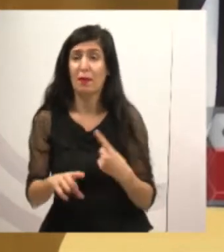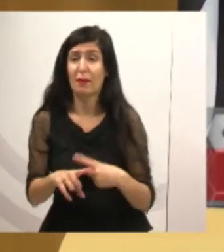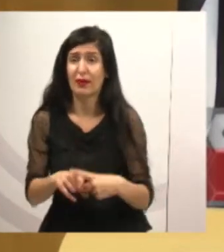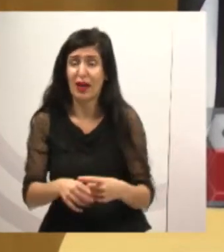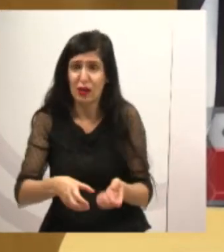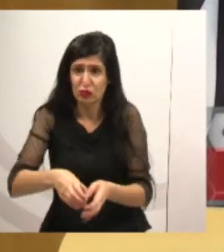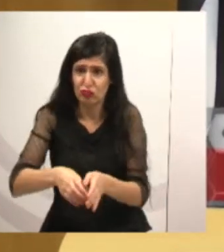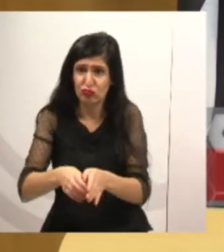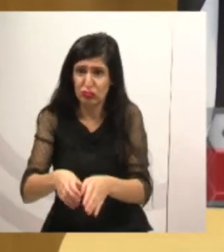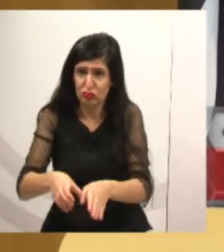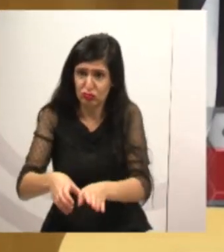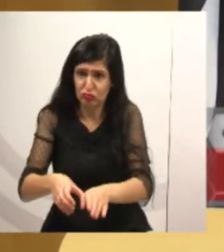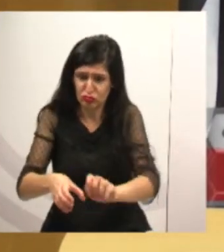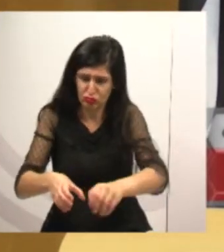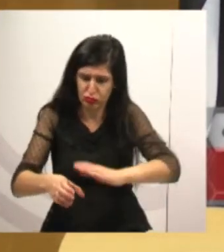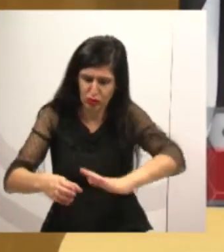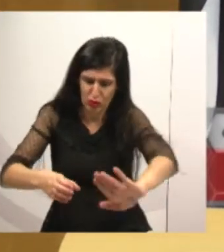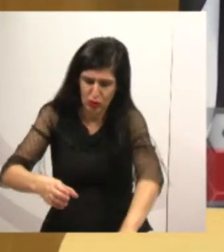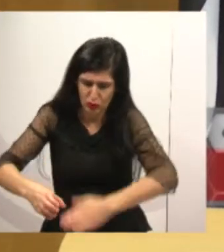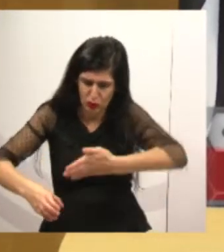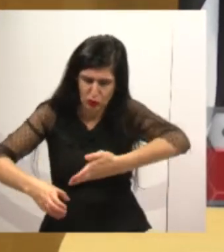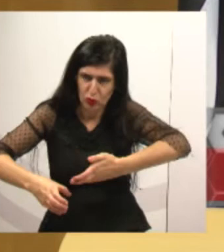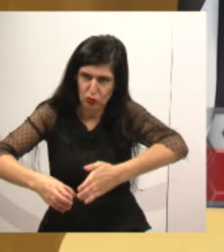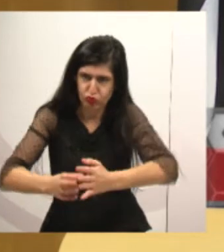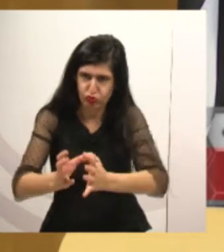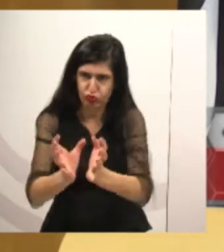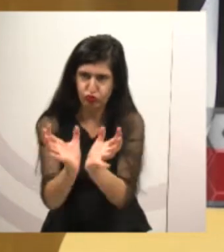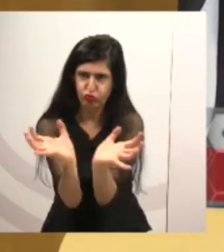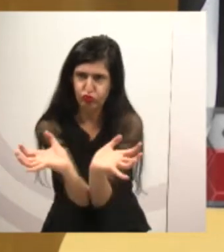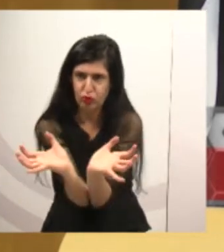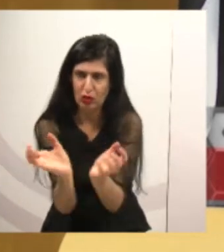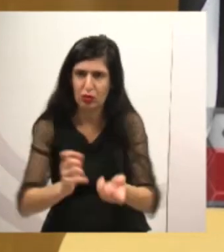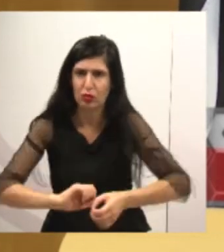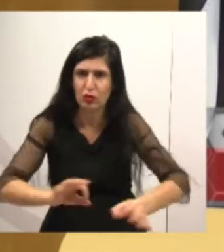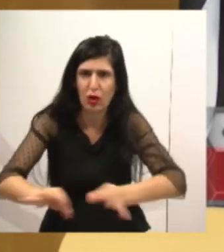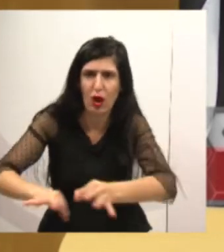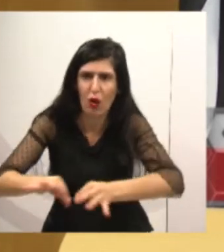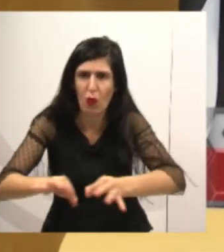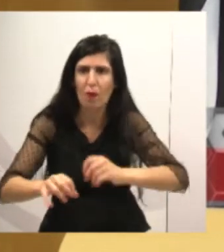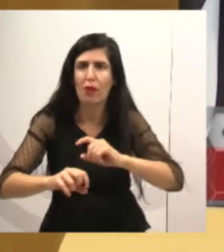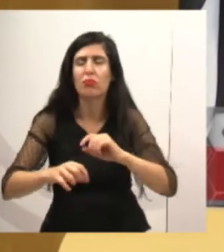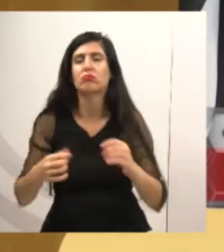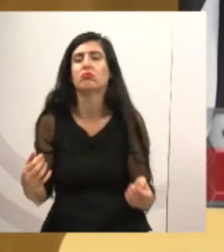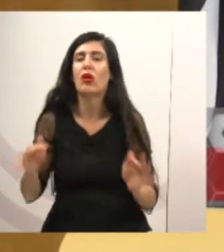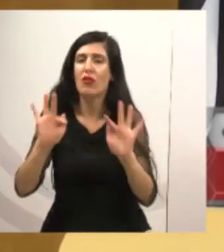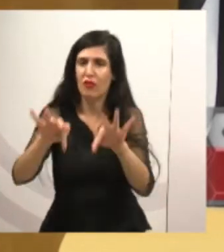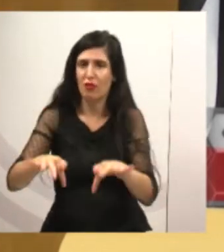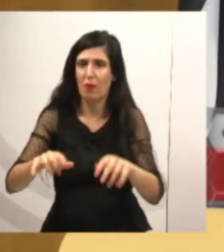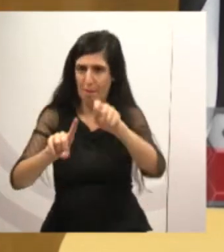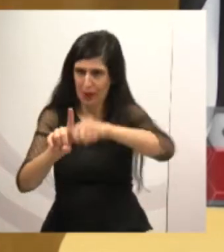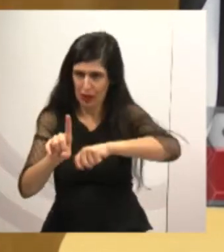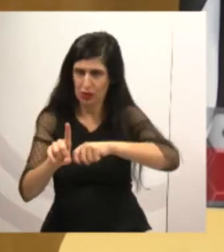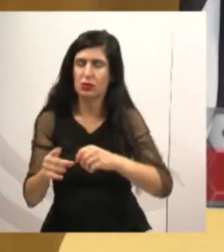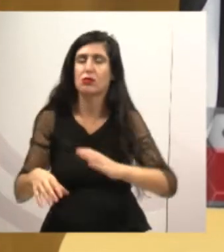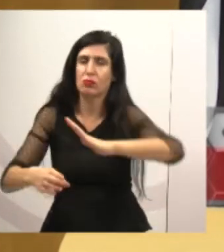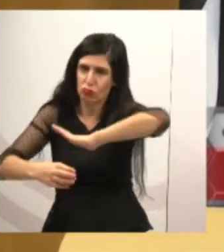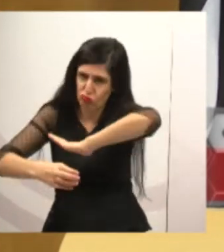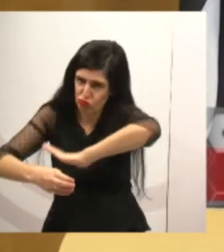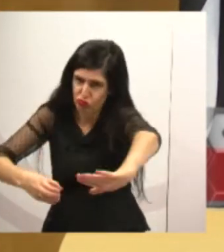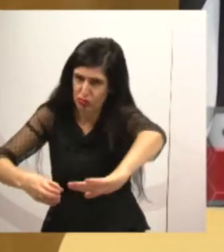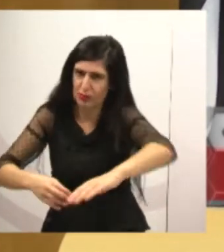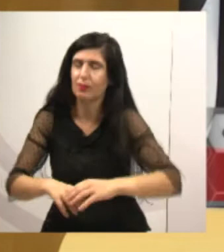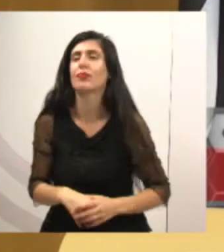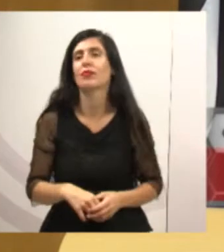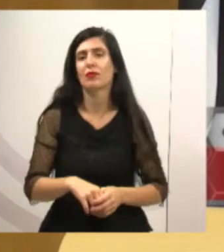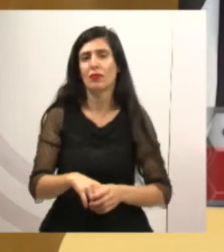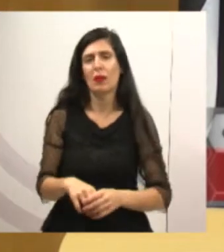vão consertar também, ainda esse mês, esses problemas vão ser sanados. Então, o pessoal aí que aguarda também o serviço do SAI, só